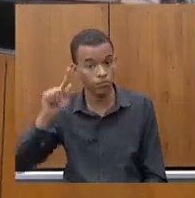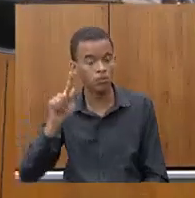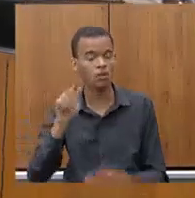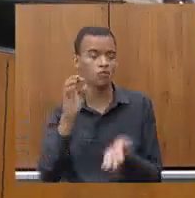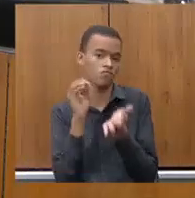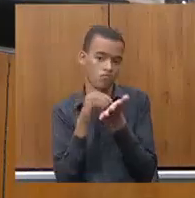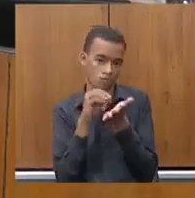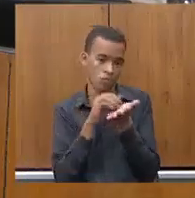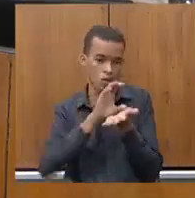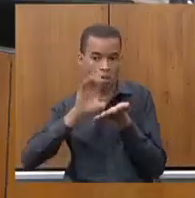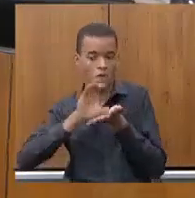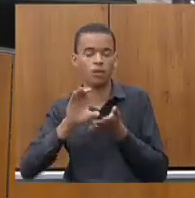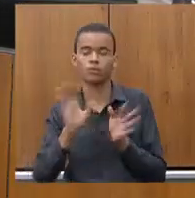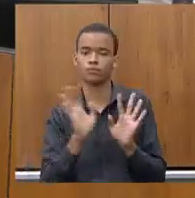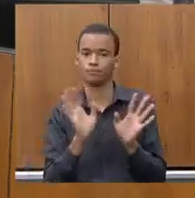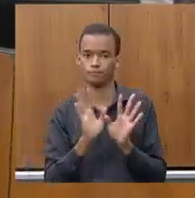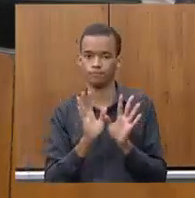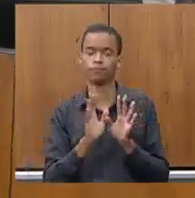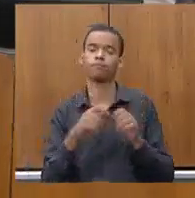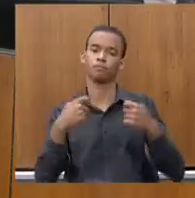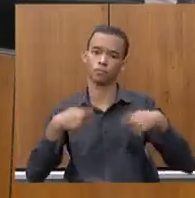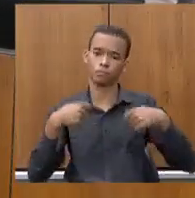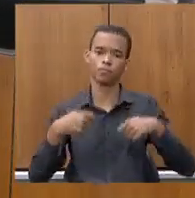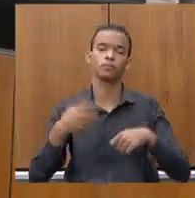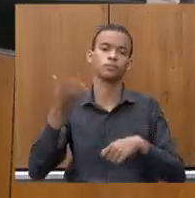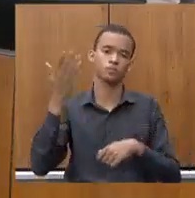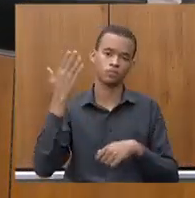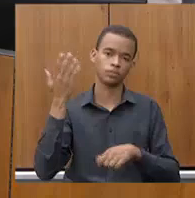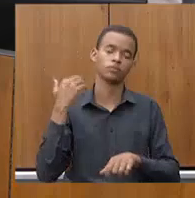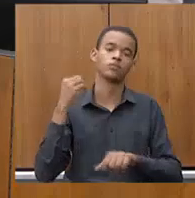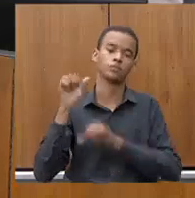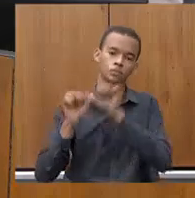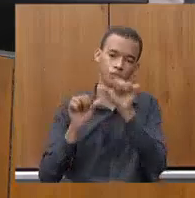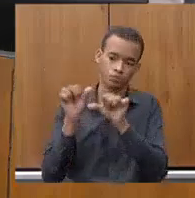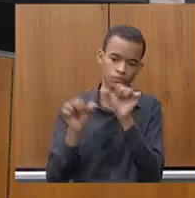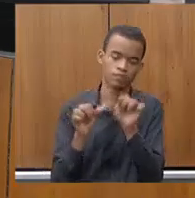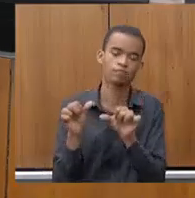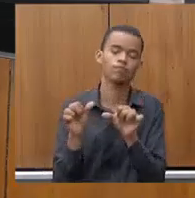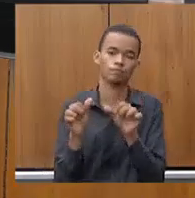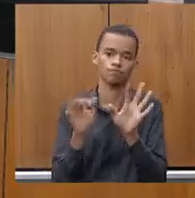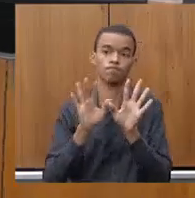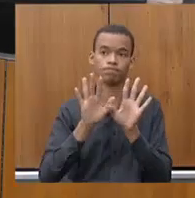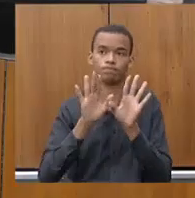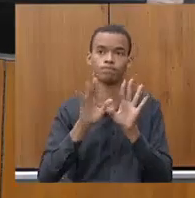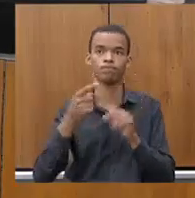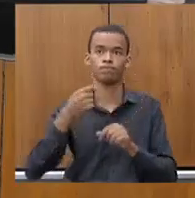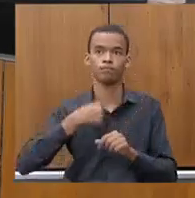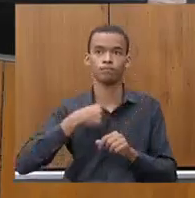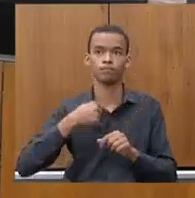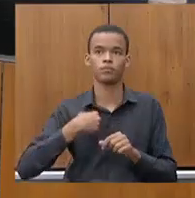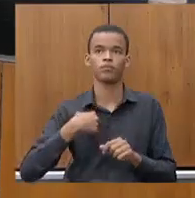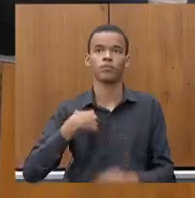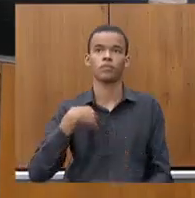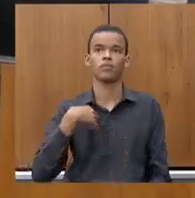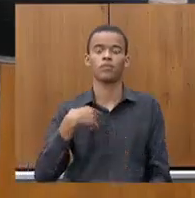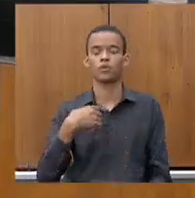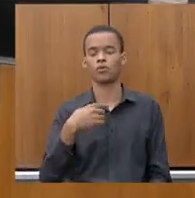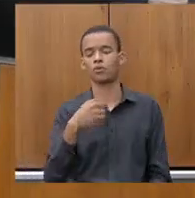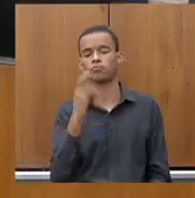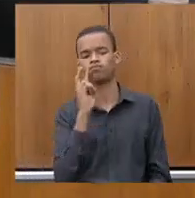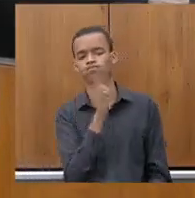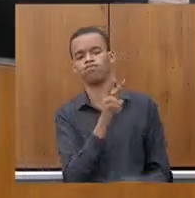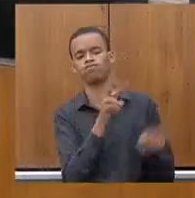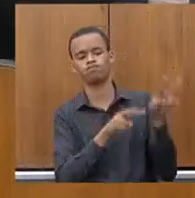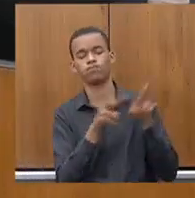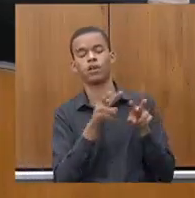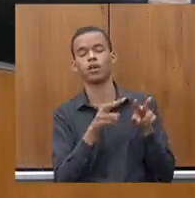pleito de uma mudança de PEC, ela teve mais recursos, mas isso não me faz ficar satisfeito porque acho que a gente